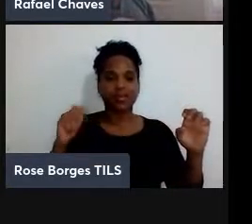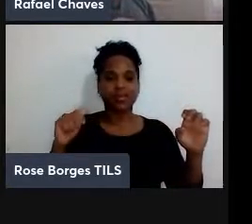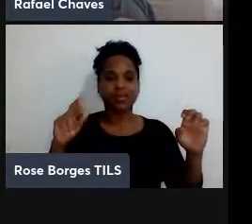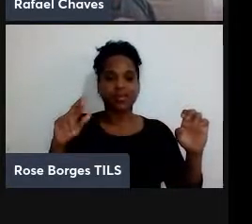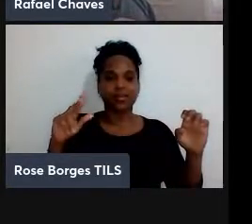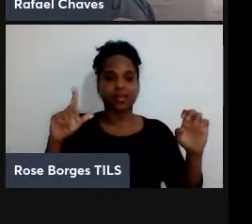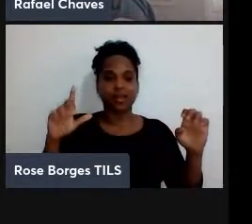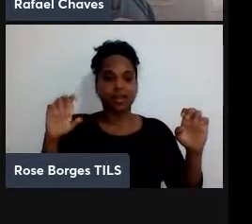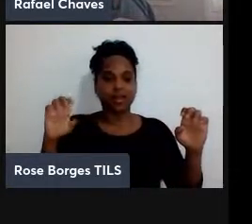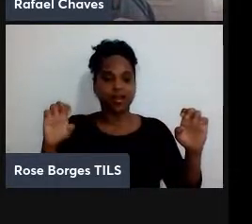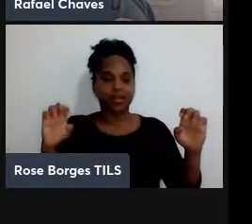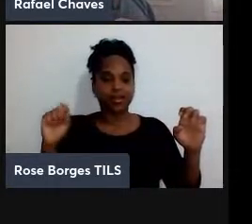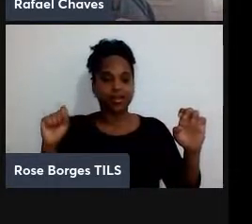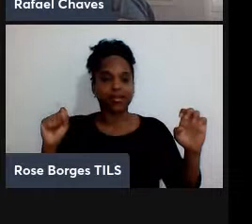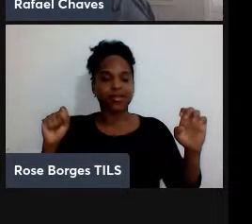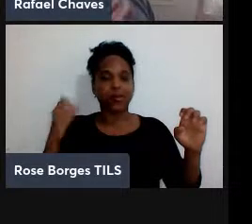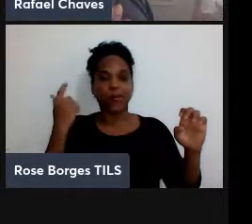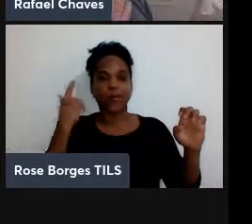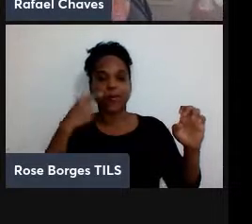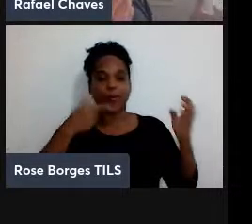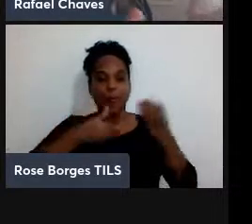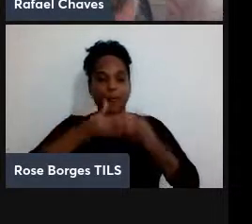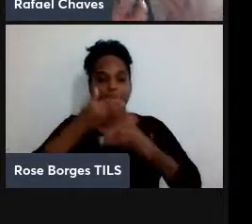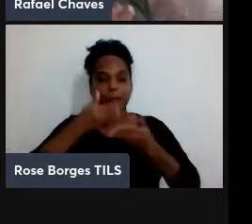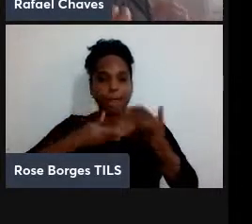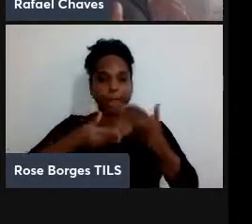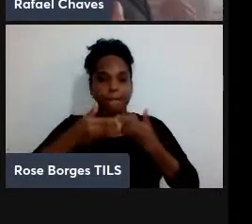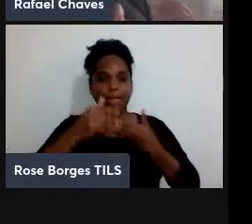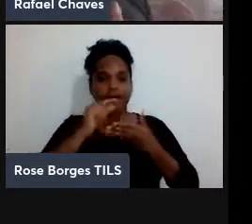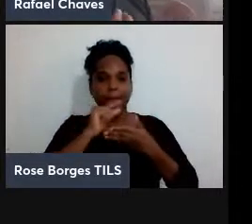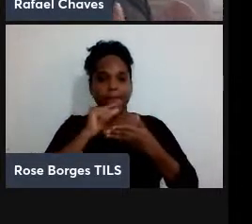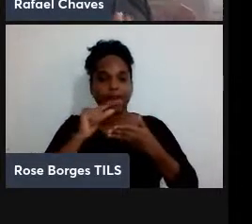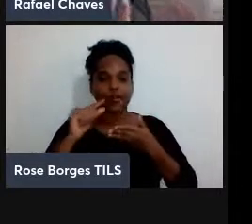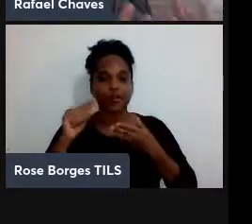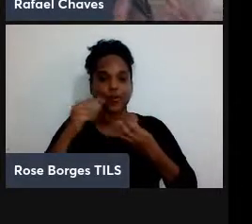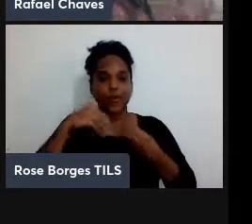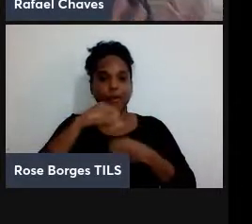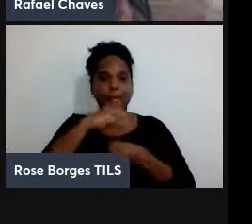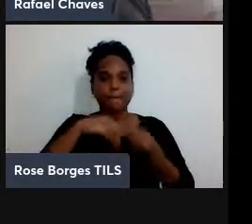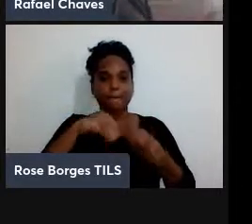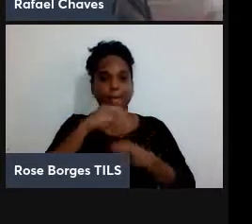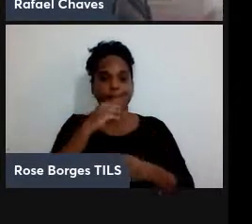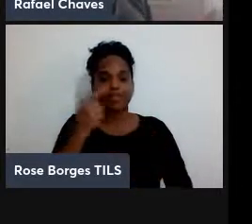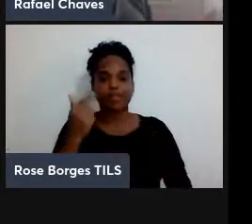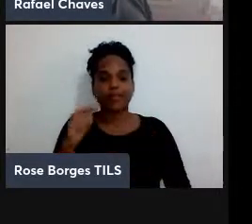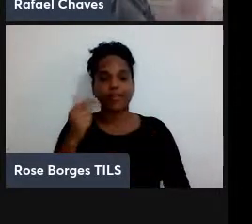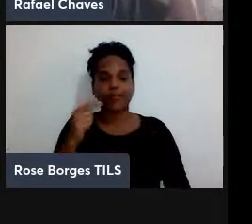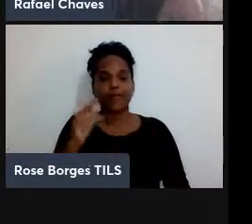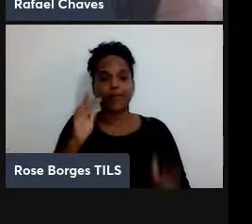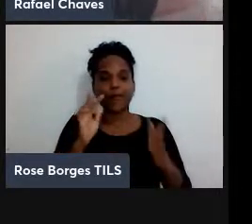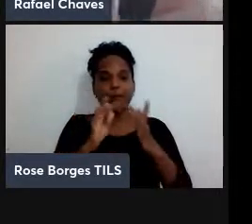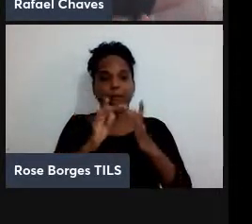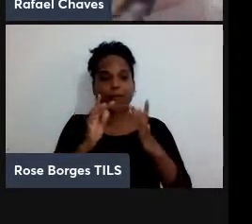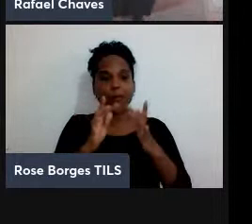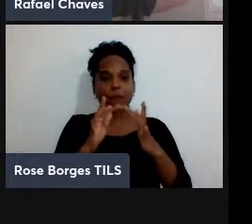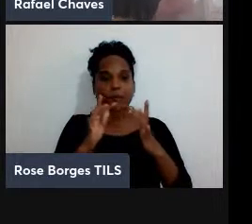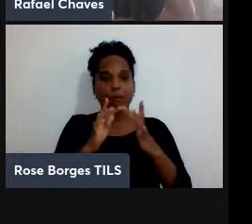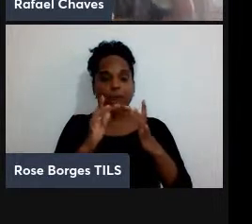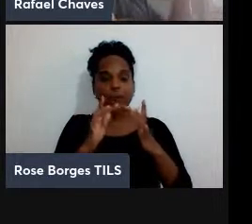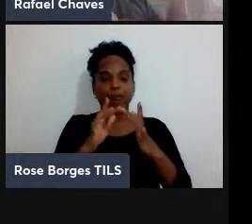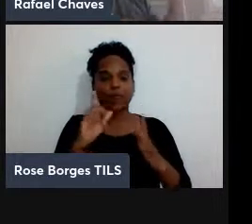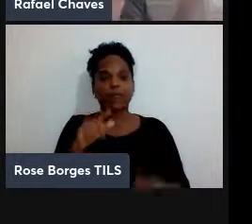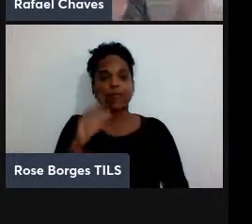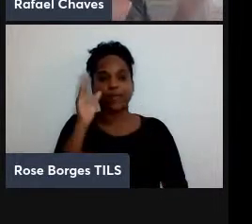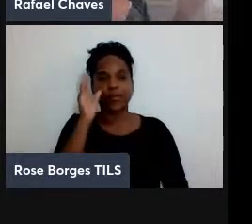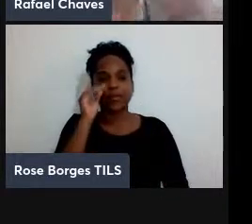partículas emaranhadas no final aqui entre Alice e Charlie, elas nunca tiveram nenhum contato físico entre si. Então, é curioso que